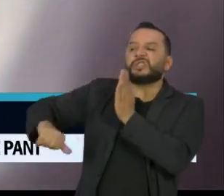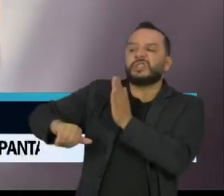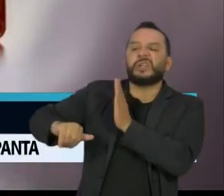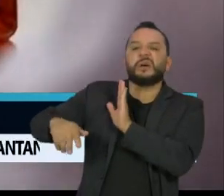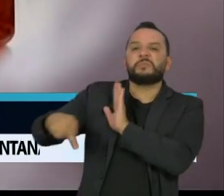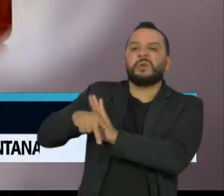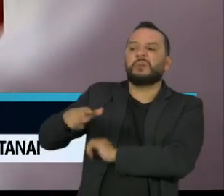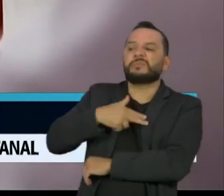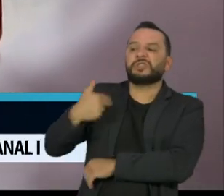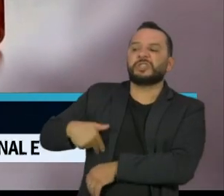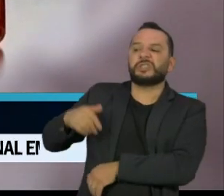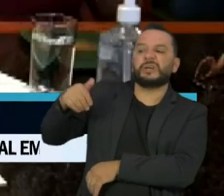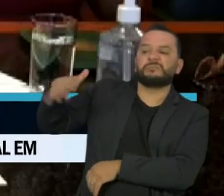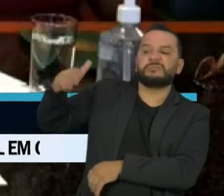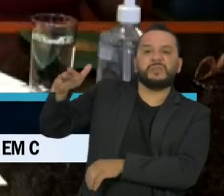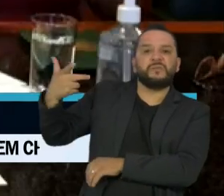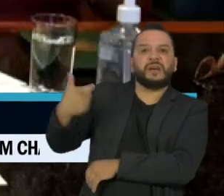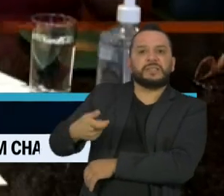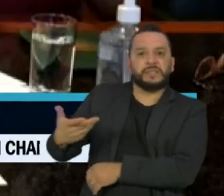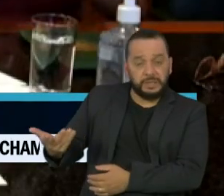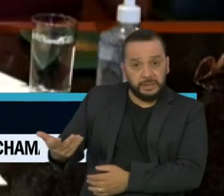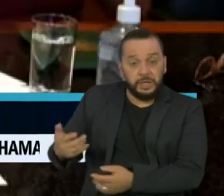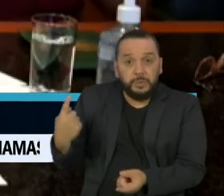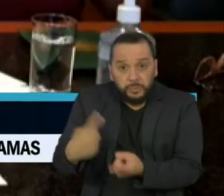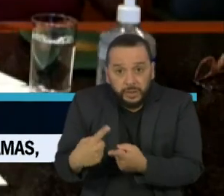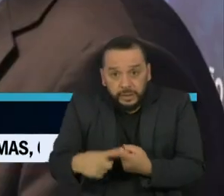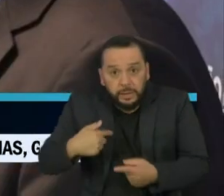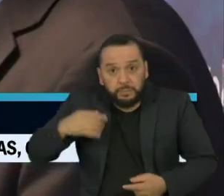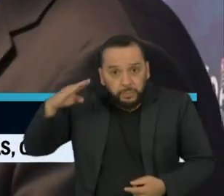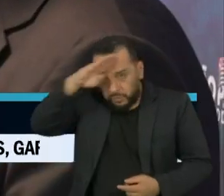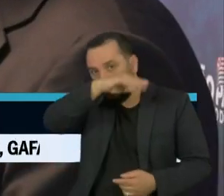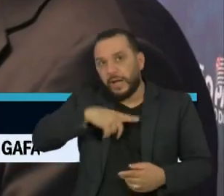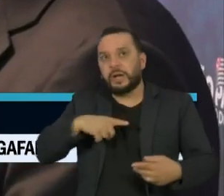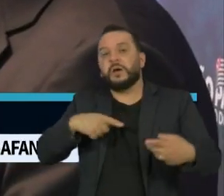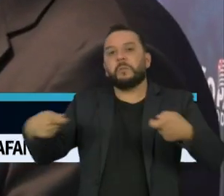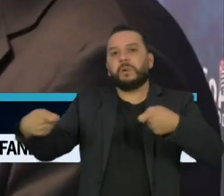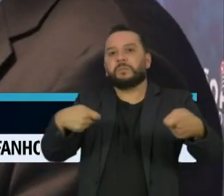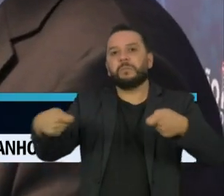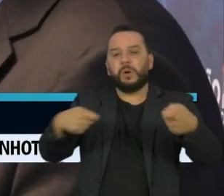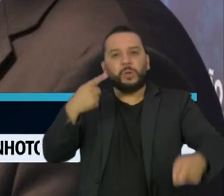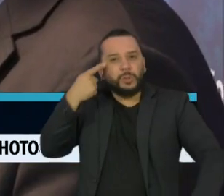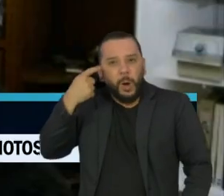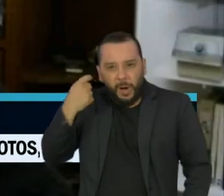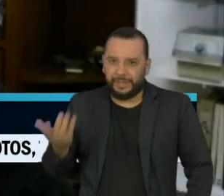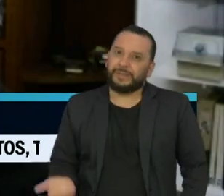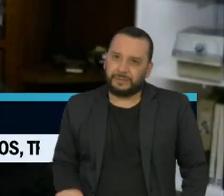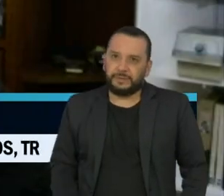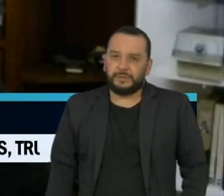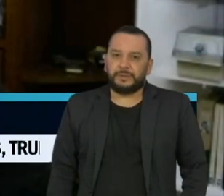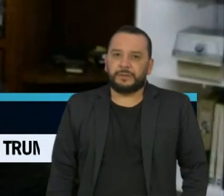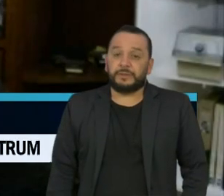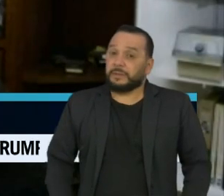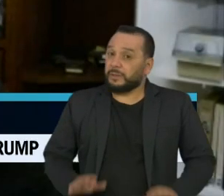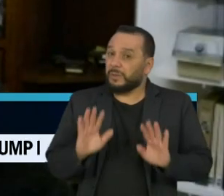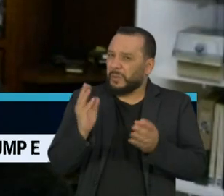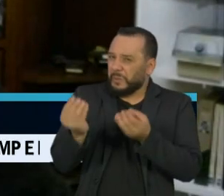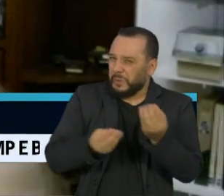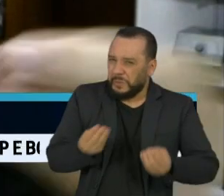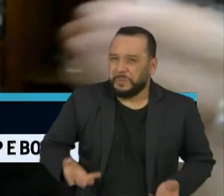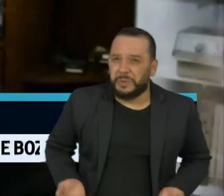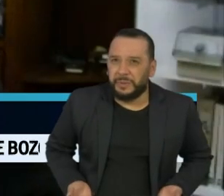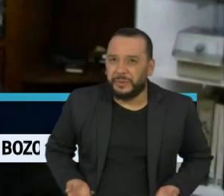Desde o início da pandemia, Bolsonaro se envolveu em atritos com o governador paulista João Dória Não se amesquinha,